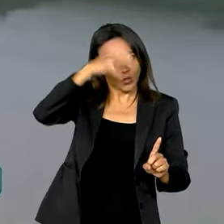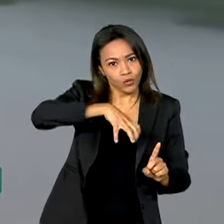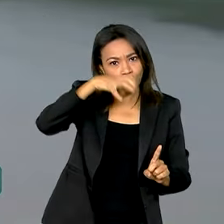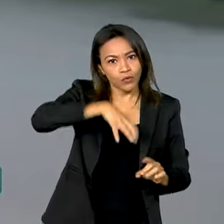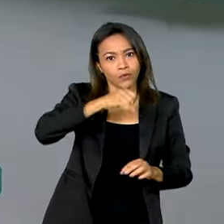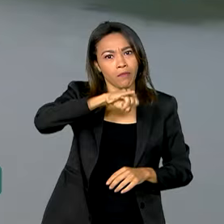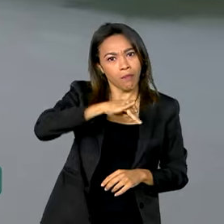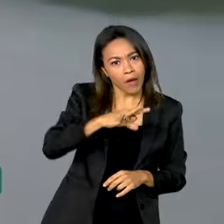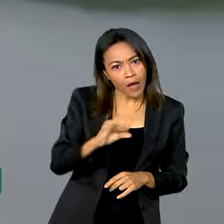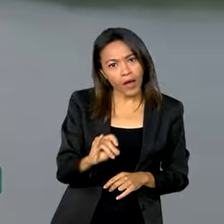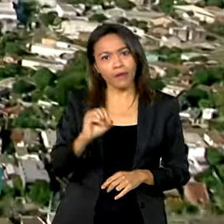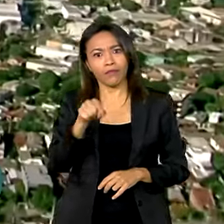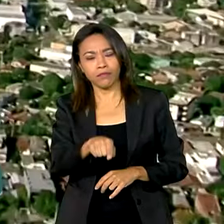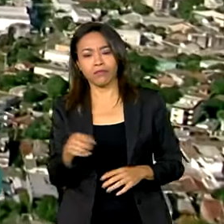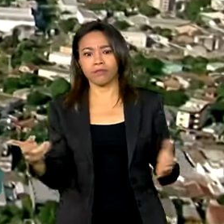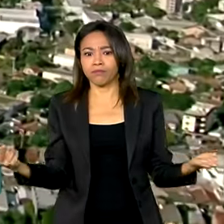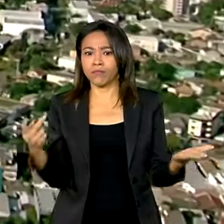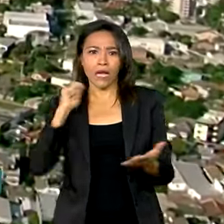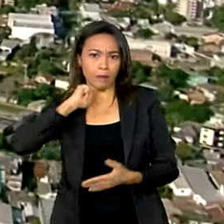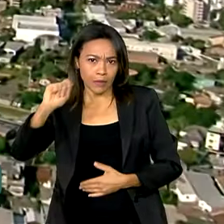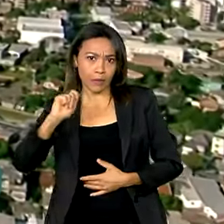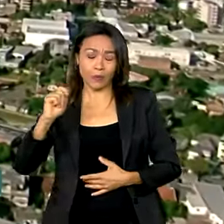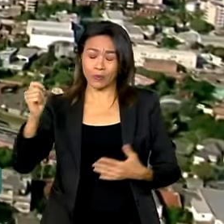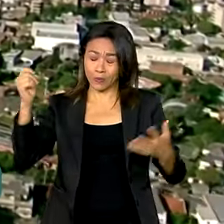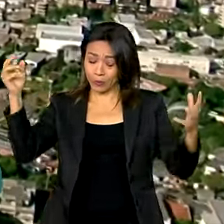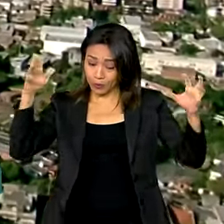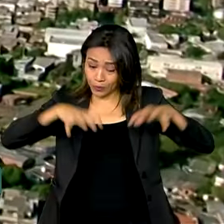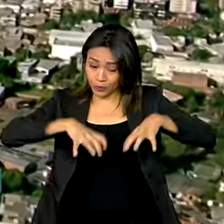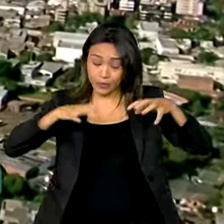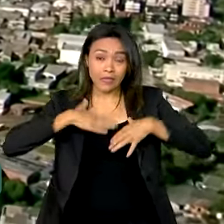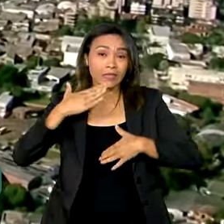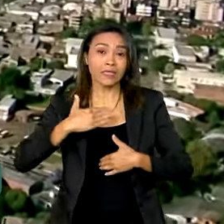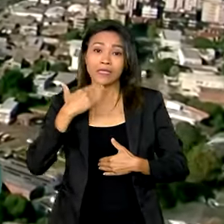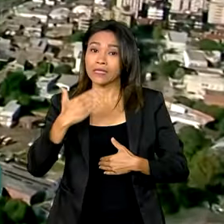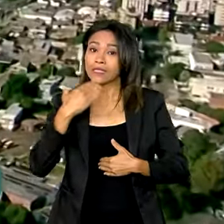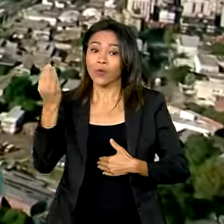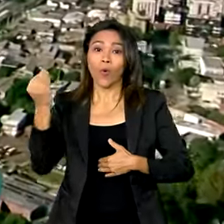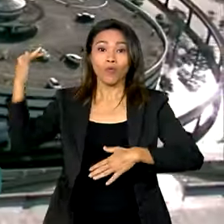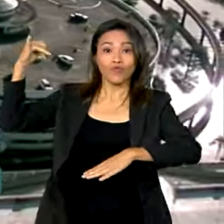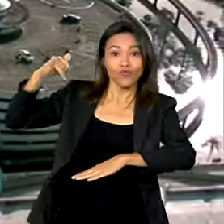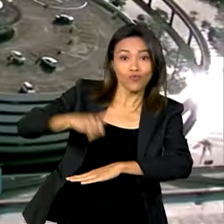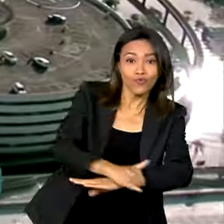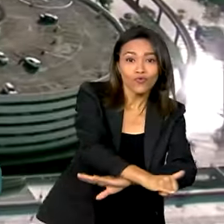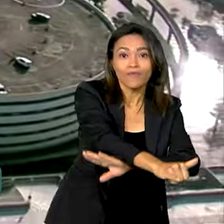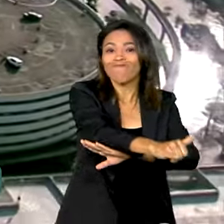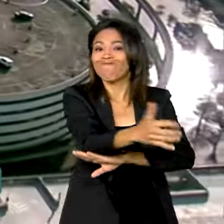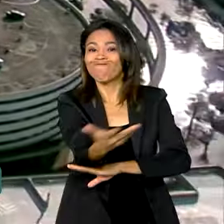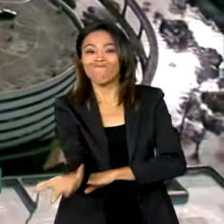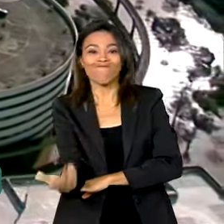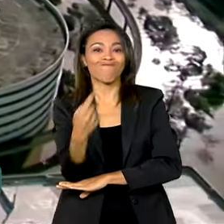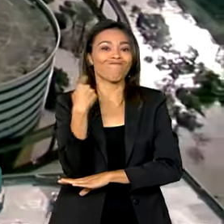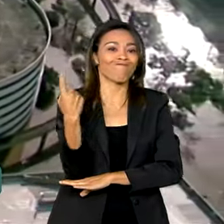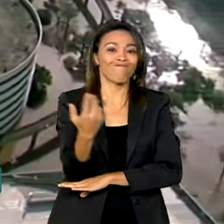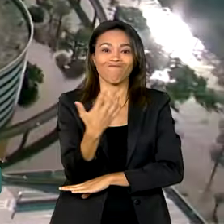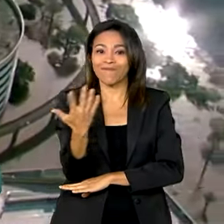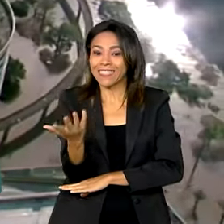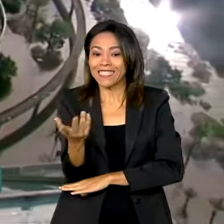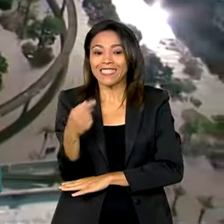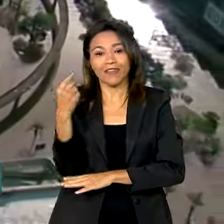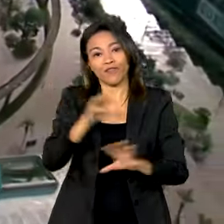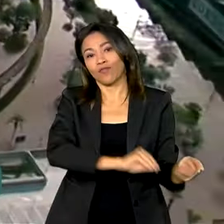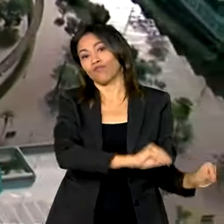de destruição pelo Estado. Sem conseguir comprar passagem para pousar em Porto Alegre, ela conta que os planos foram